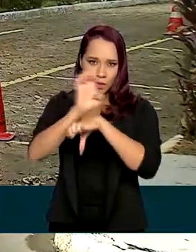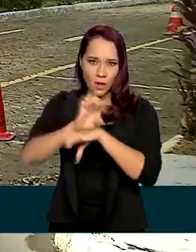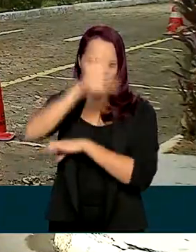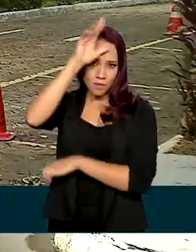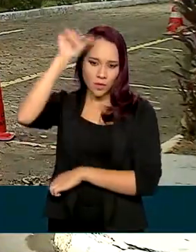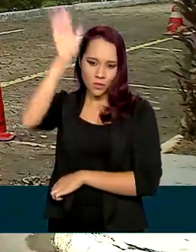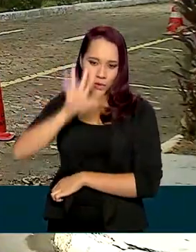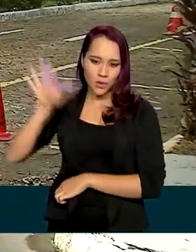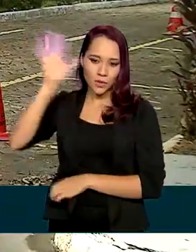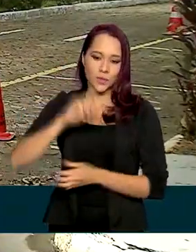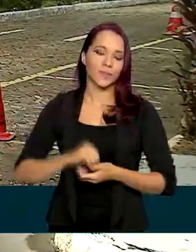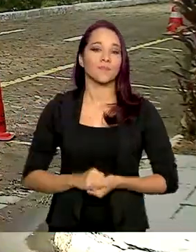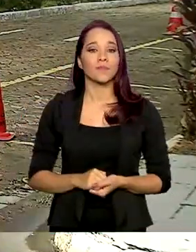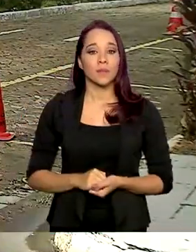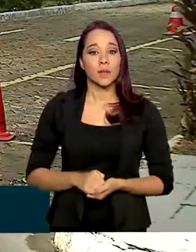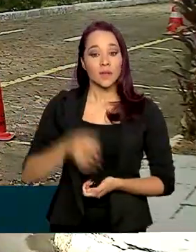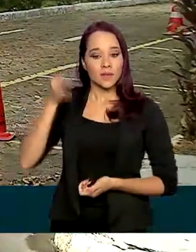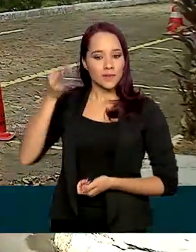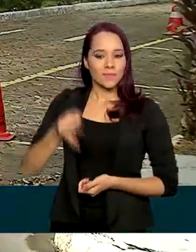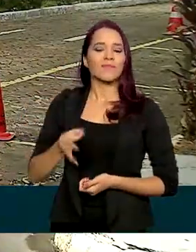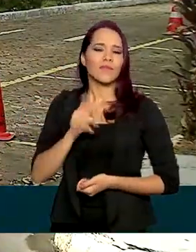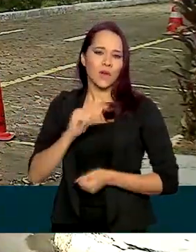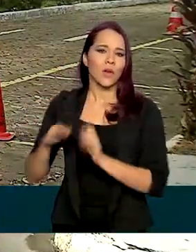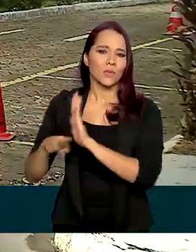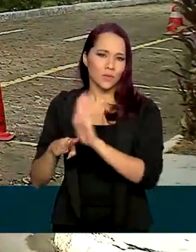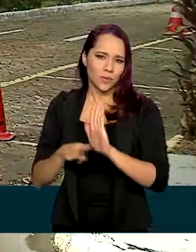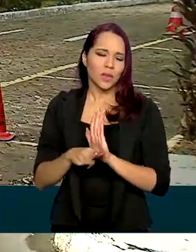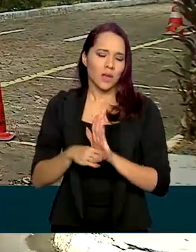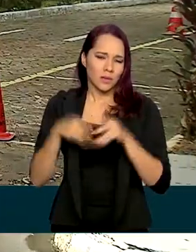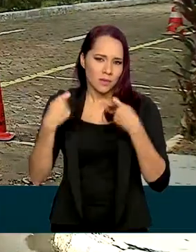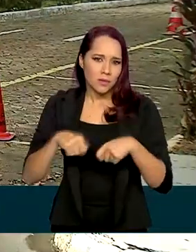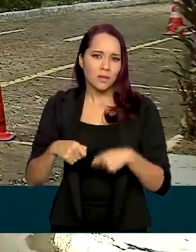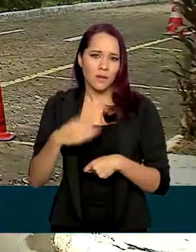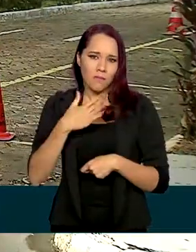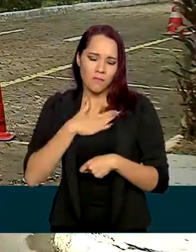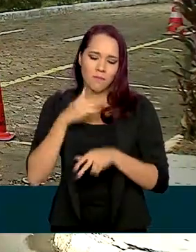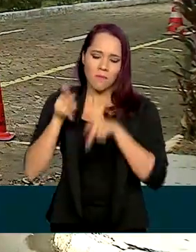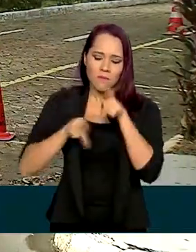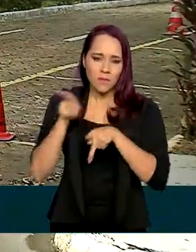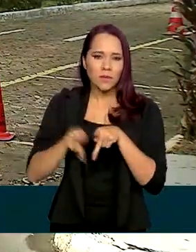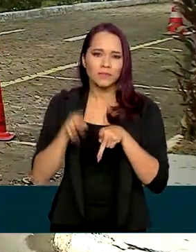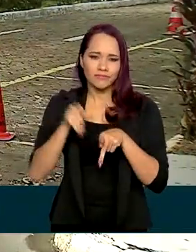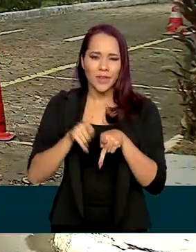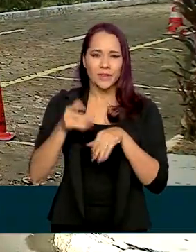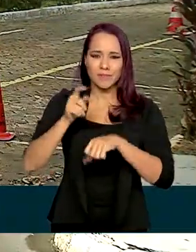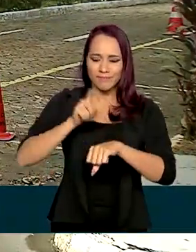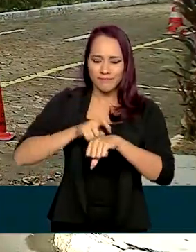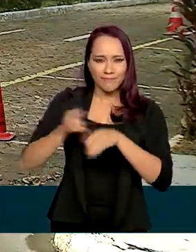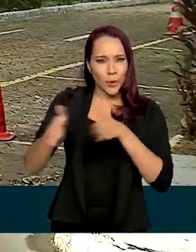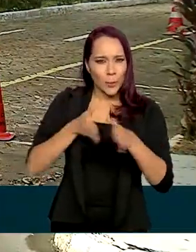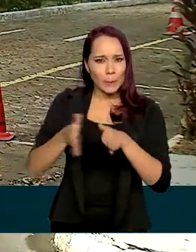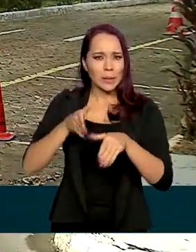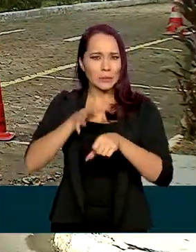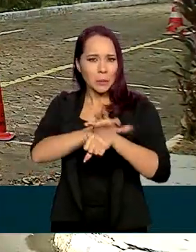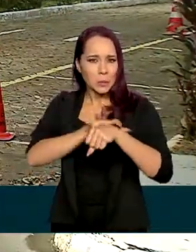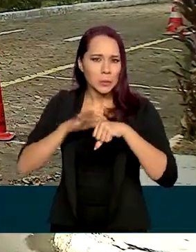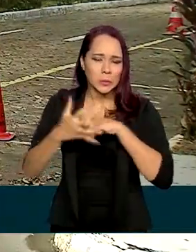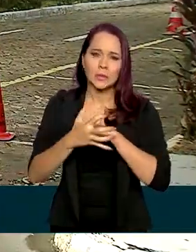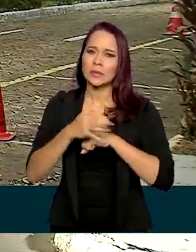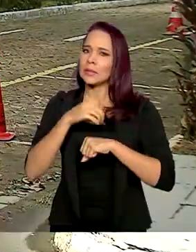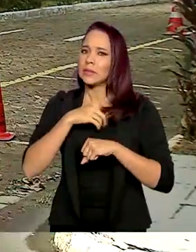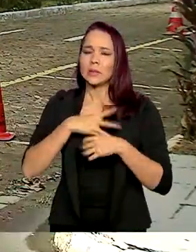Com certeza a gente vai saciar a necessidade desse meu povo que, ao longo dessa epidemia, o povo ticuna perdeu muito,